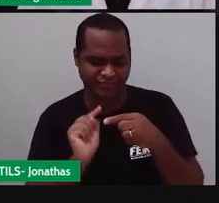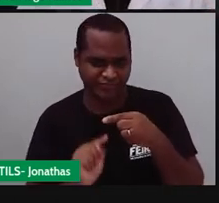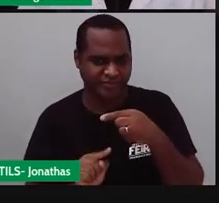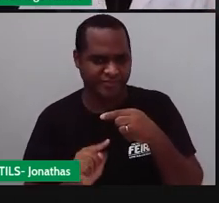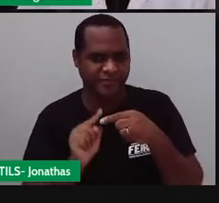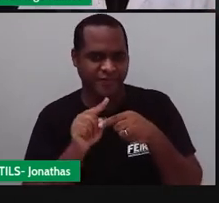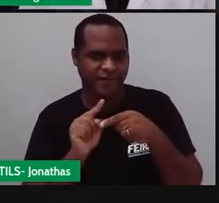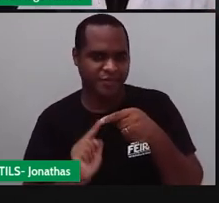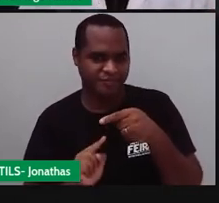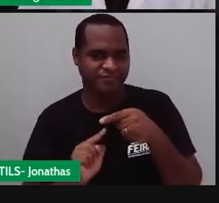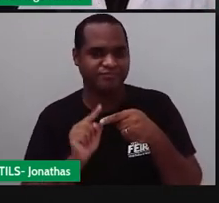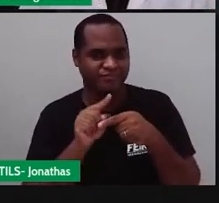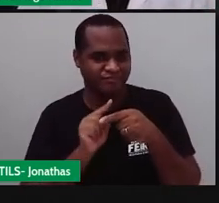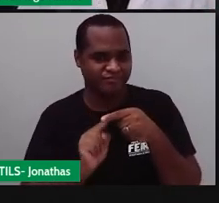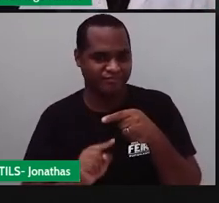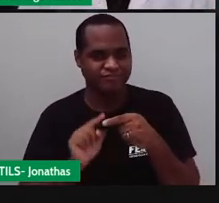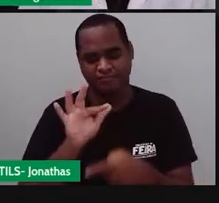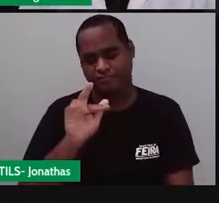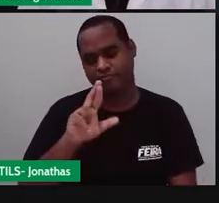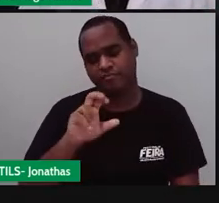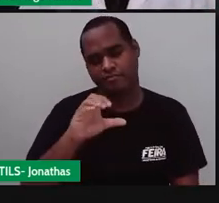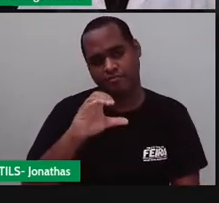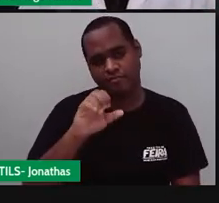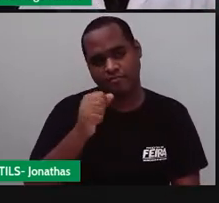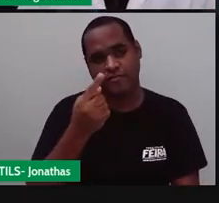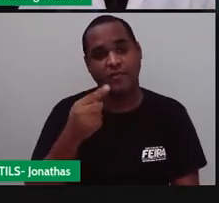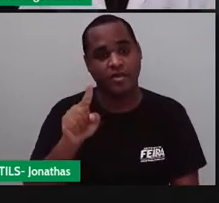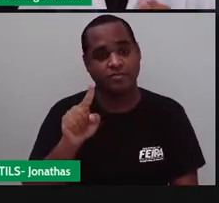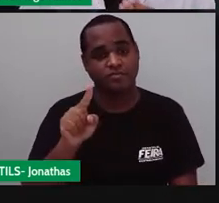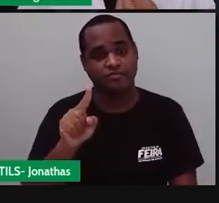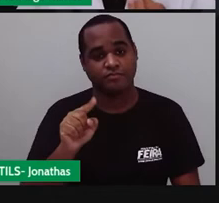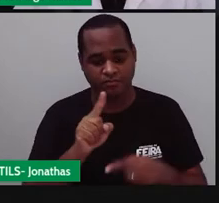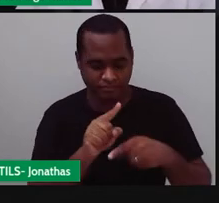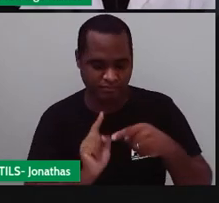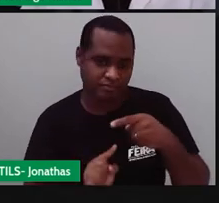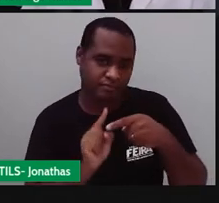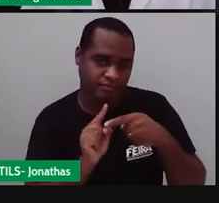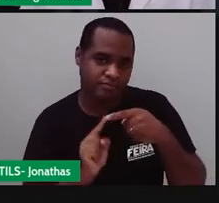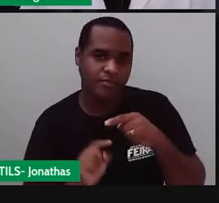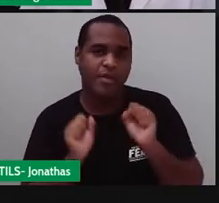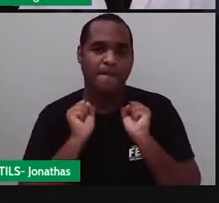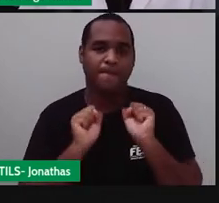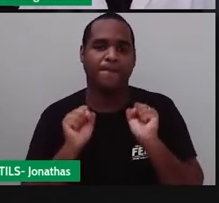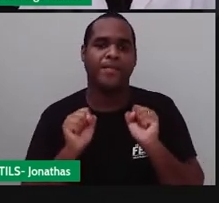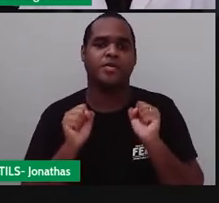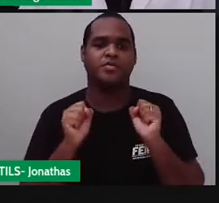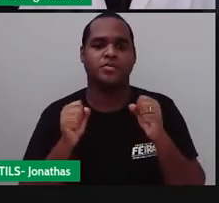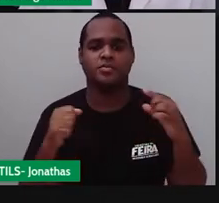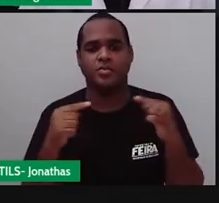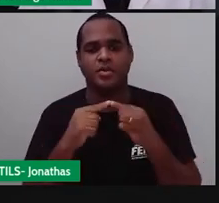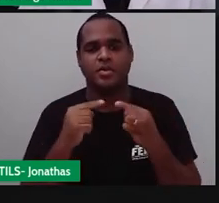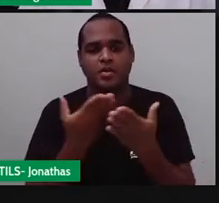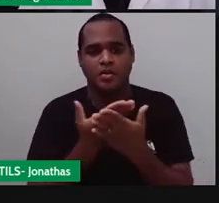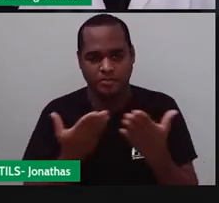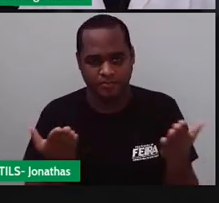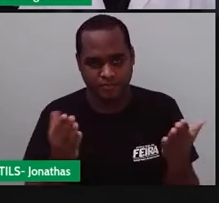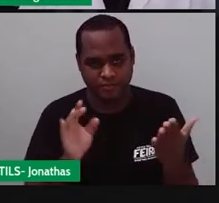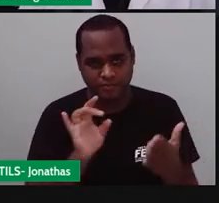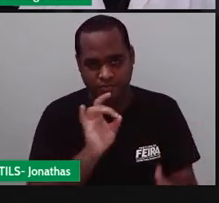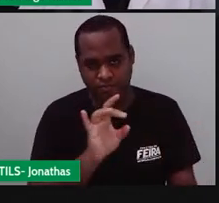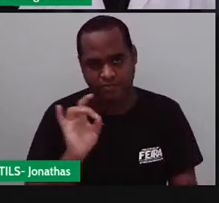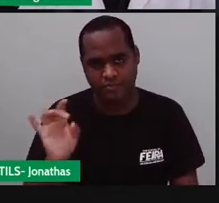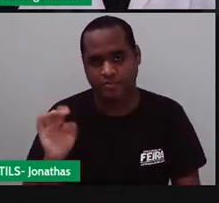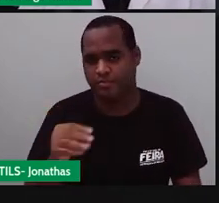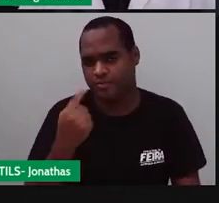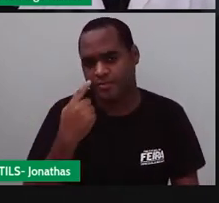supõe que é a forma de escrever um número racional em fração. São esses aqui, ó. Esses aqui